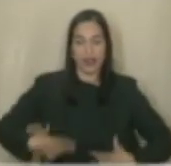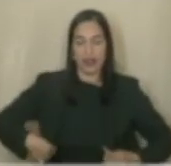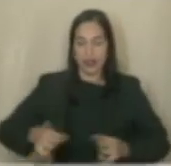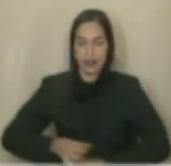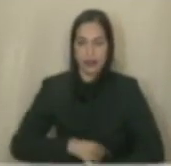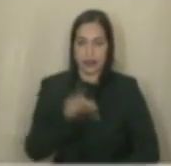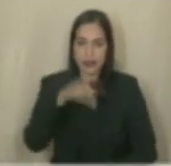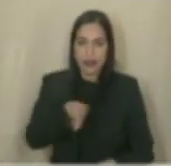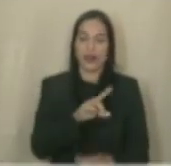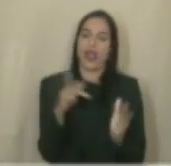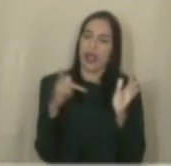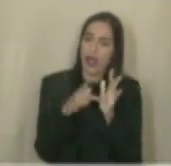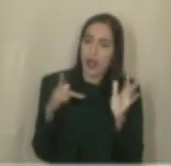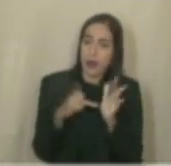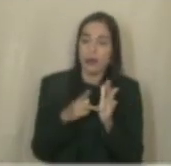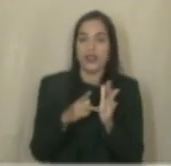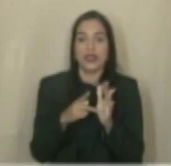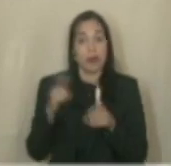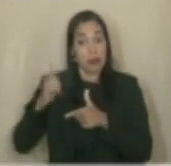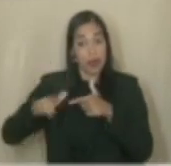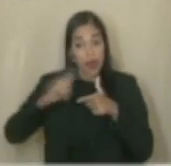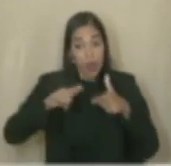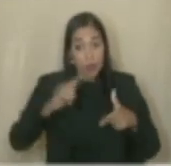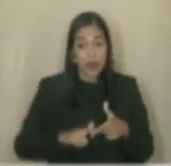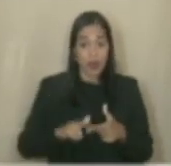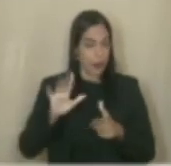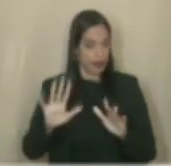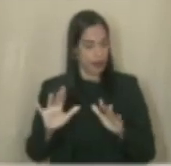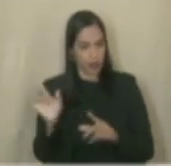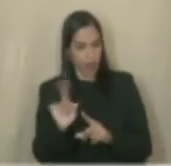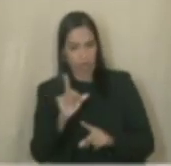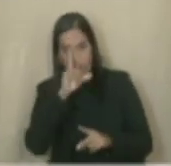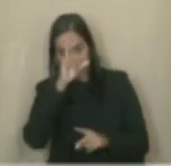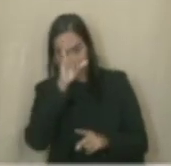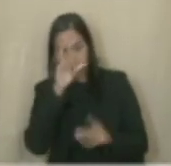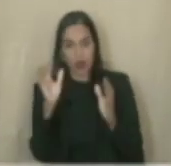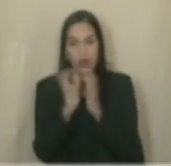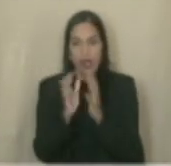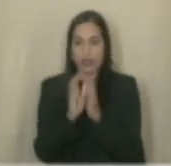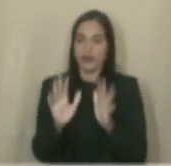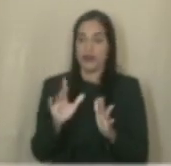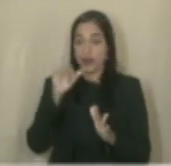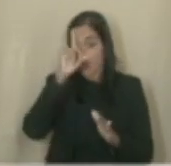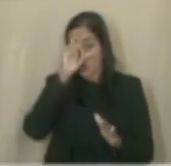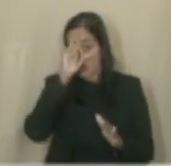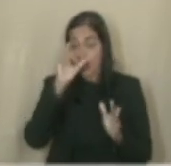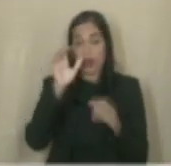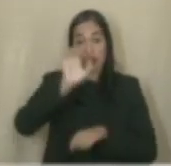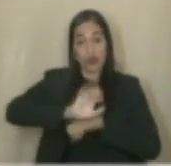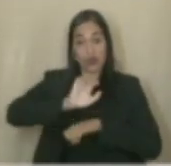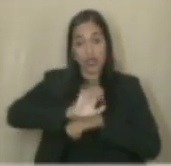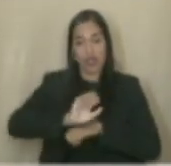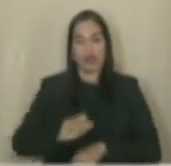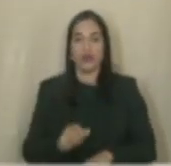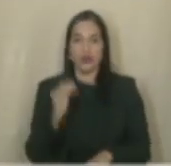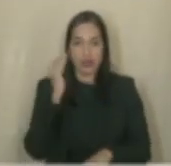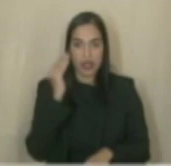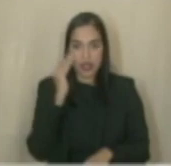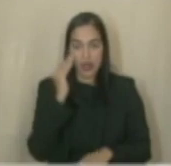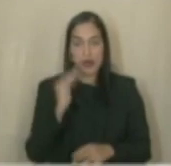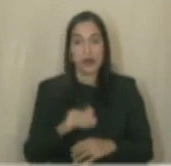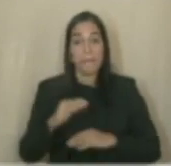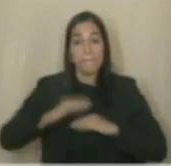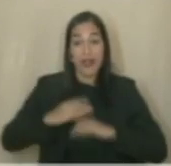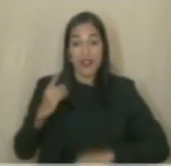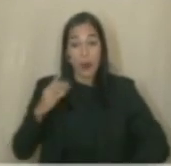que realmente o caos não está no Hospital do Recife, e sim no Hospital do Estado. Entendeu? Mais de R